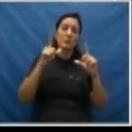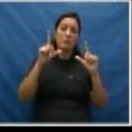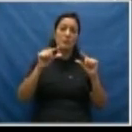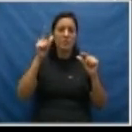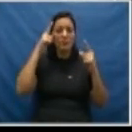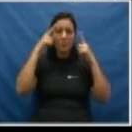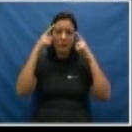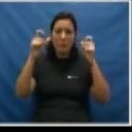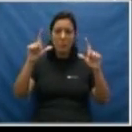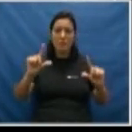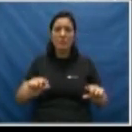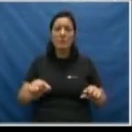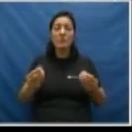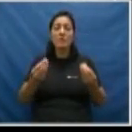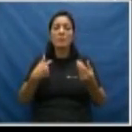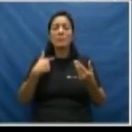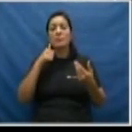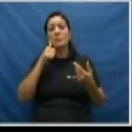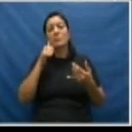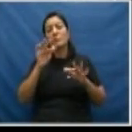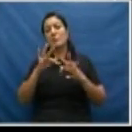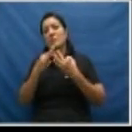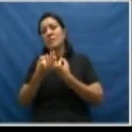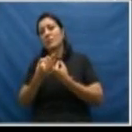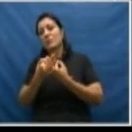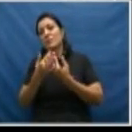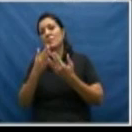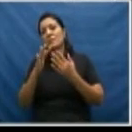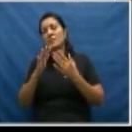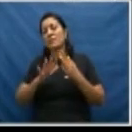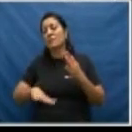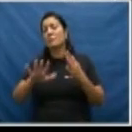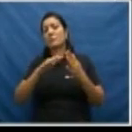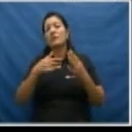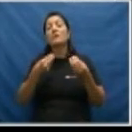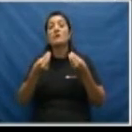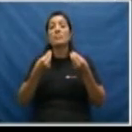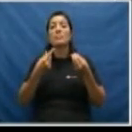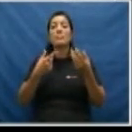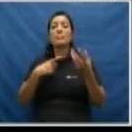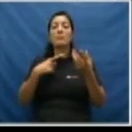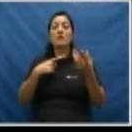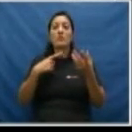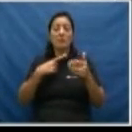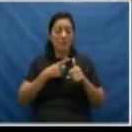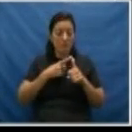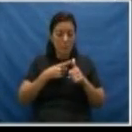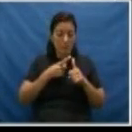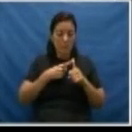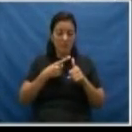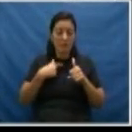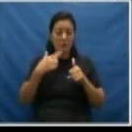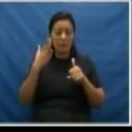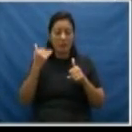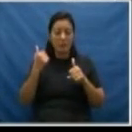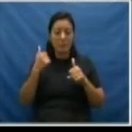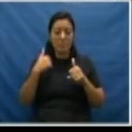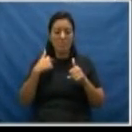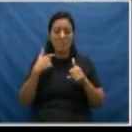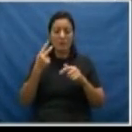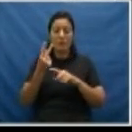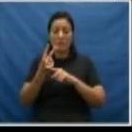casos de violência contra a mulher? O papel da família. Todas as estatísticas mostram que a primeira pessoa que a mulher